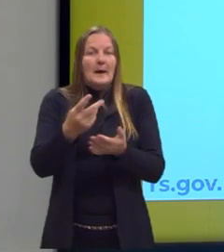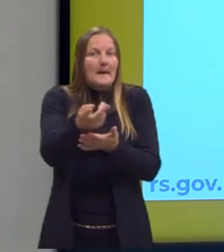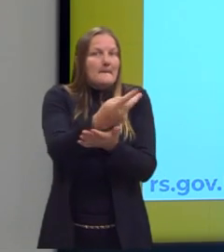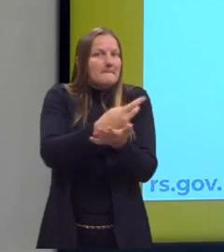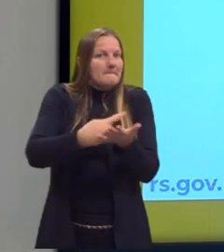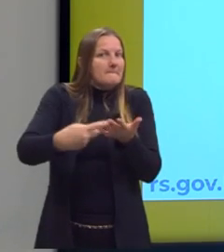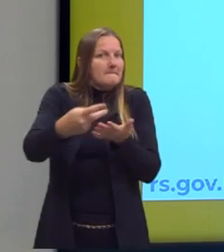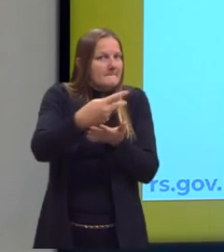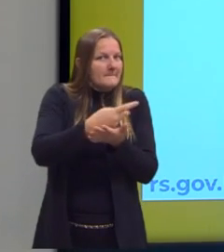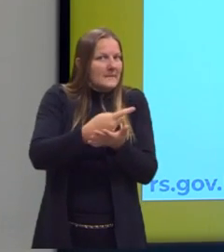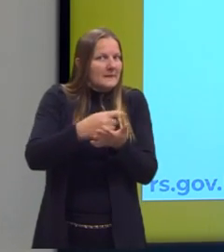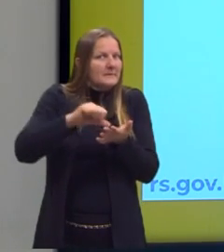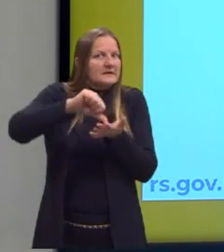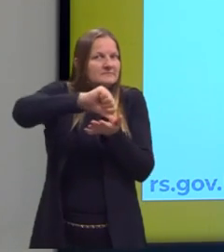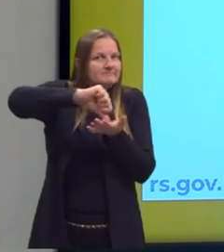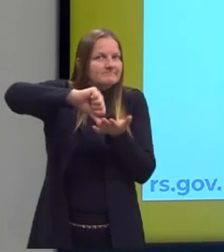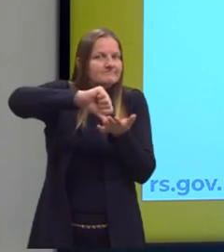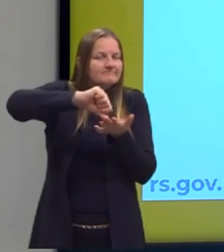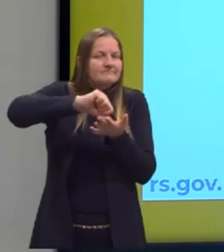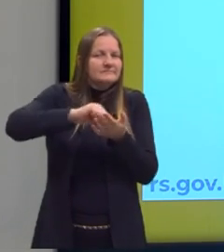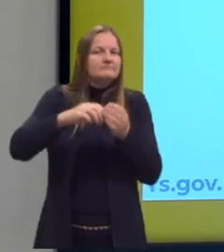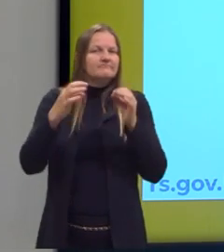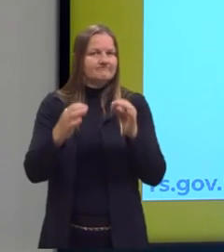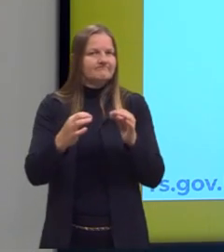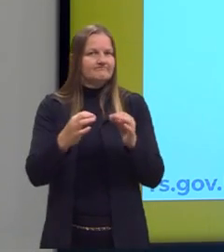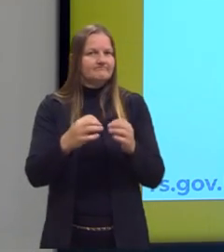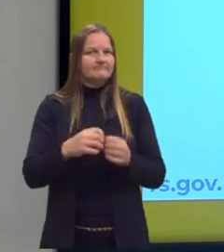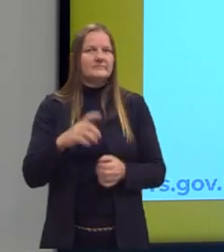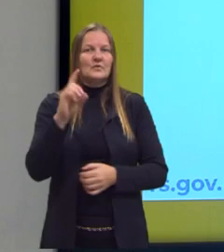foram uma forma, então, de dominar. Parece essa alternativa aí.